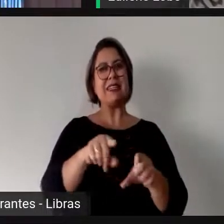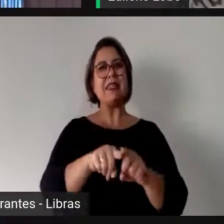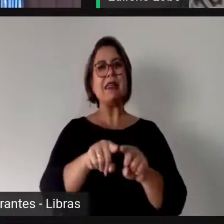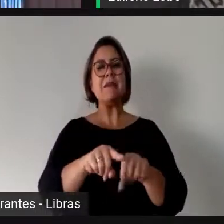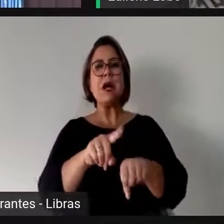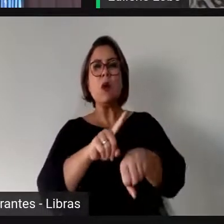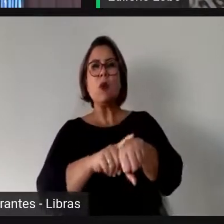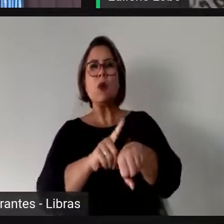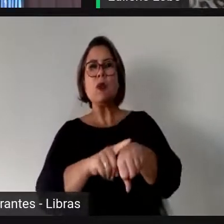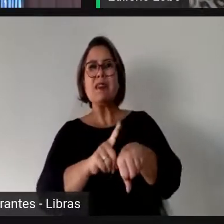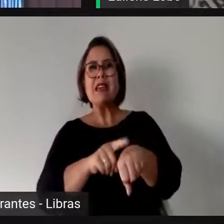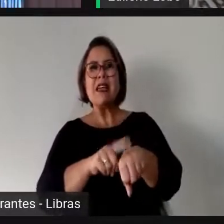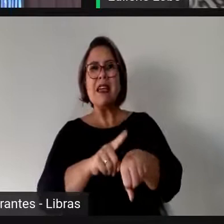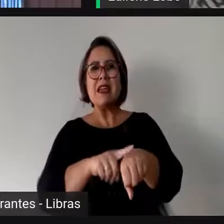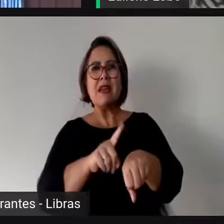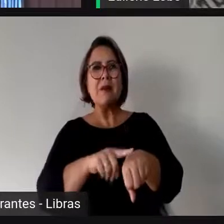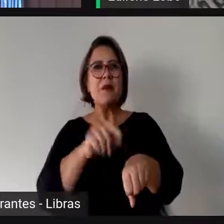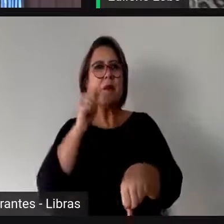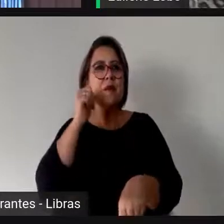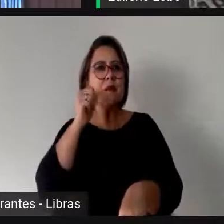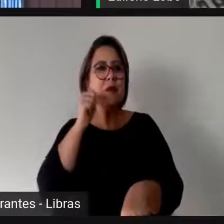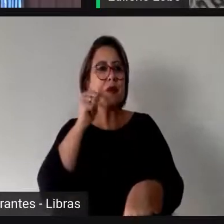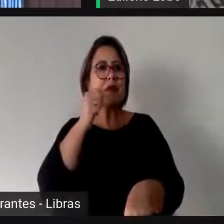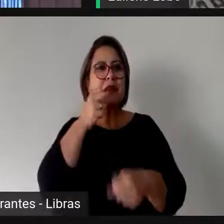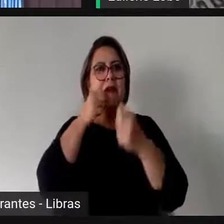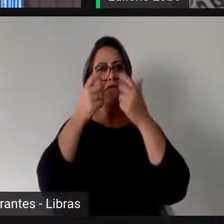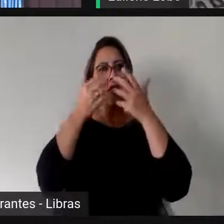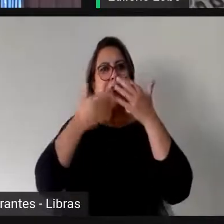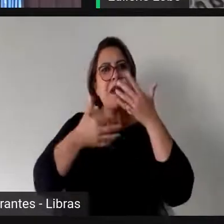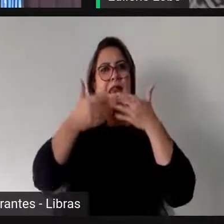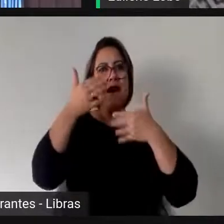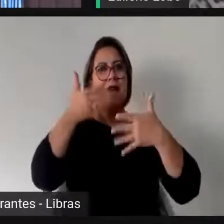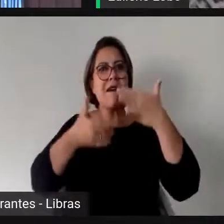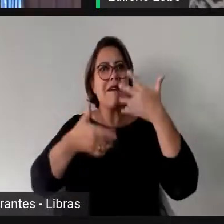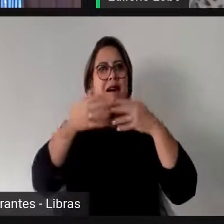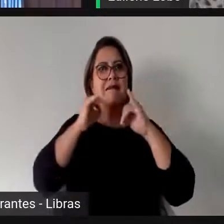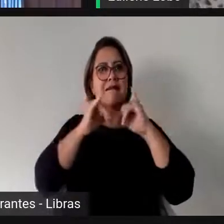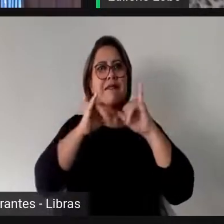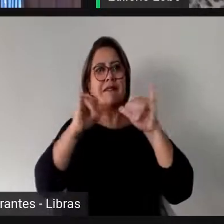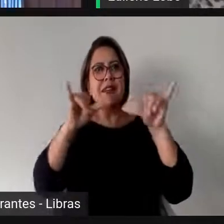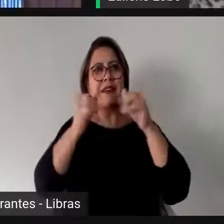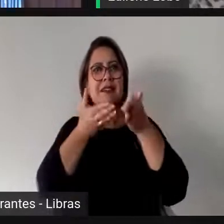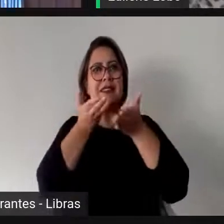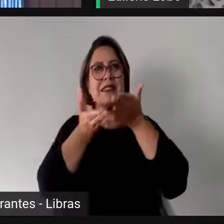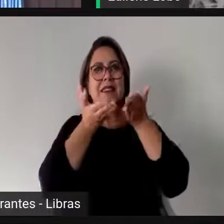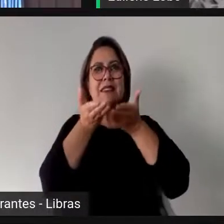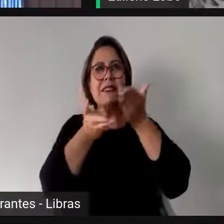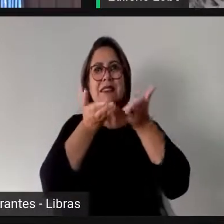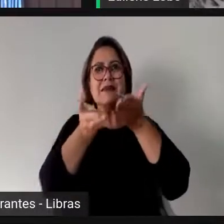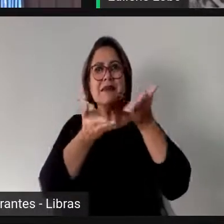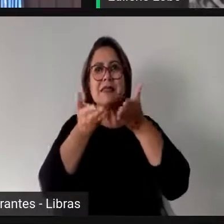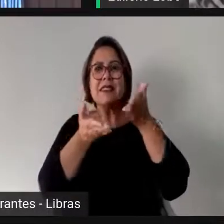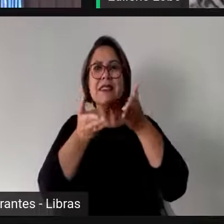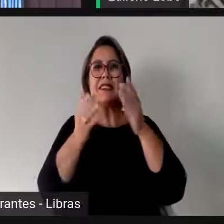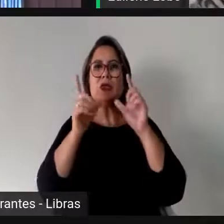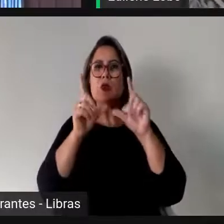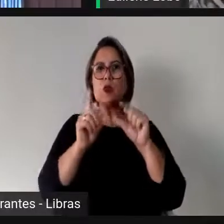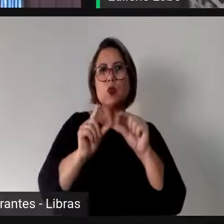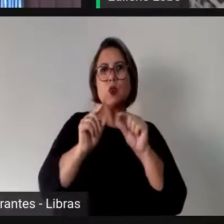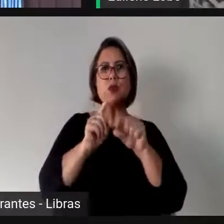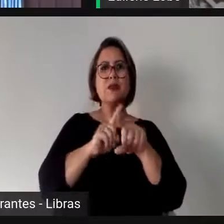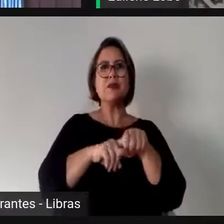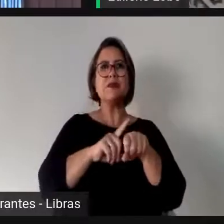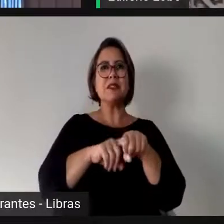destinadas das mulheres, claro, que ciente desse cenário de cotas, nós vivemos hoje,